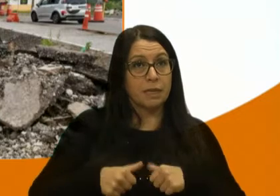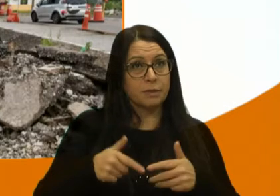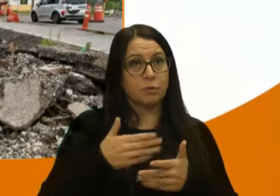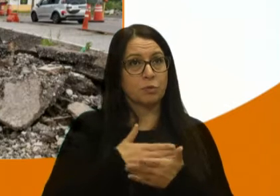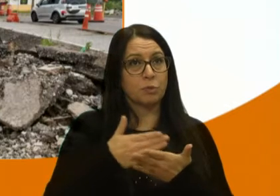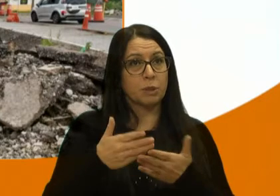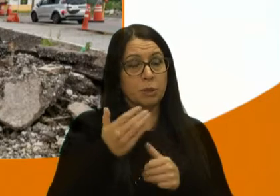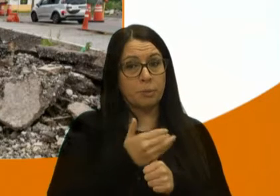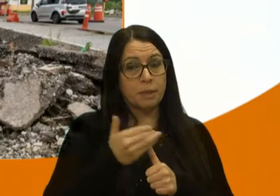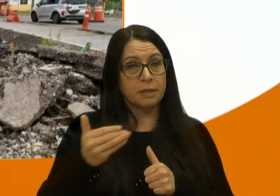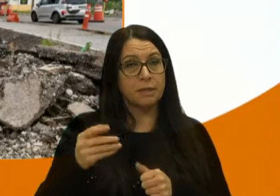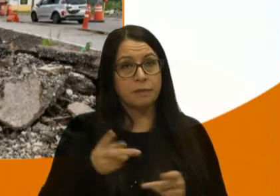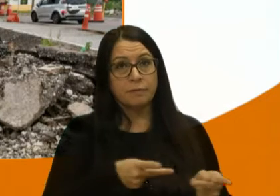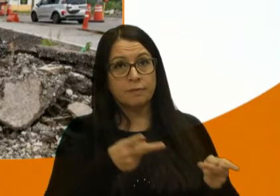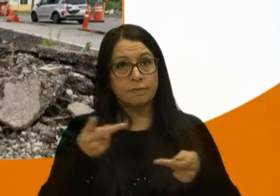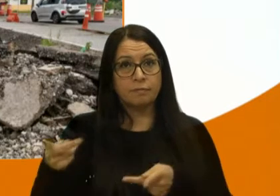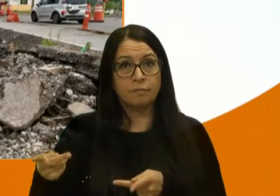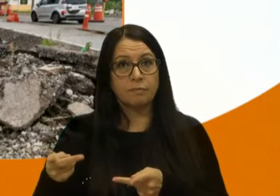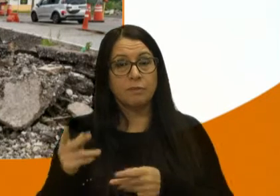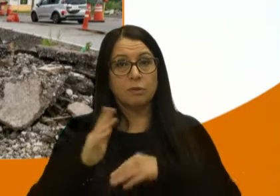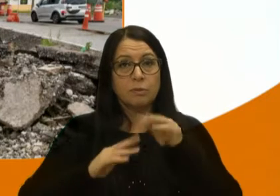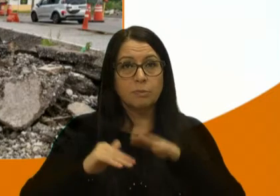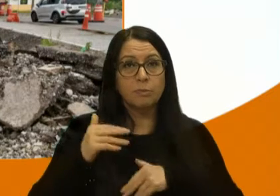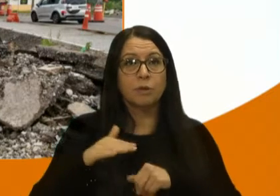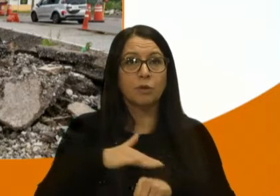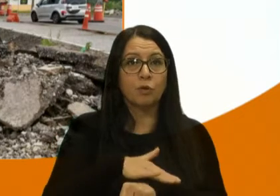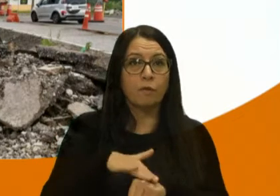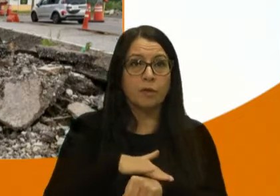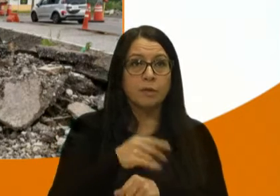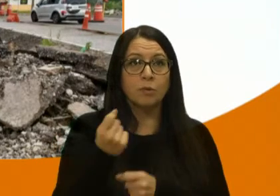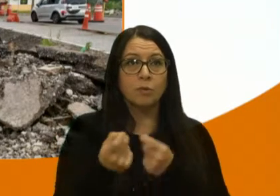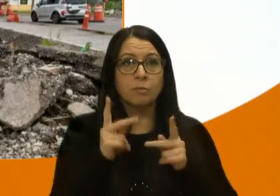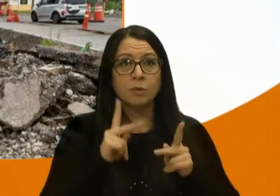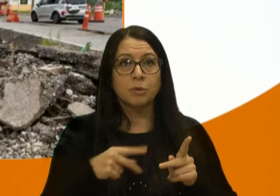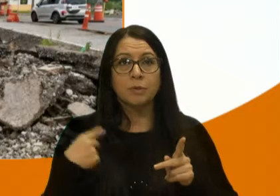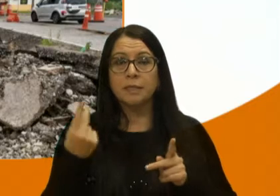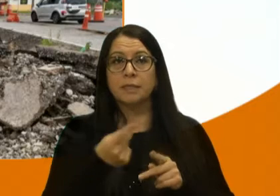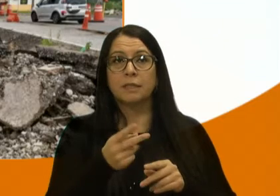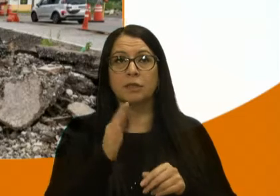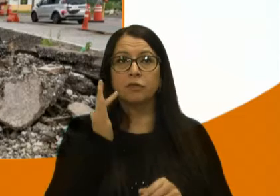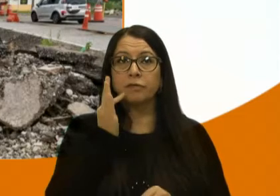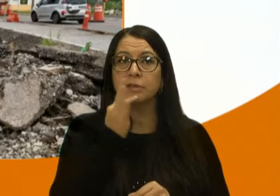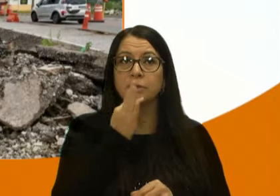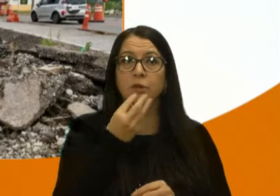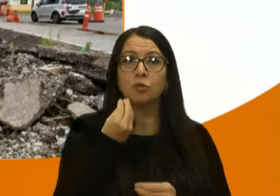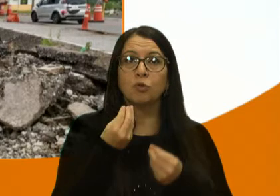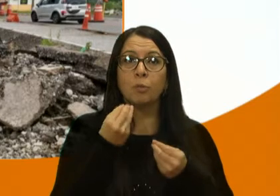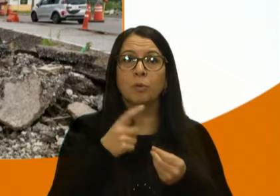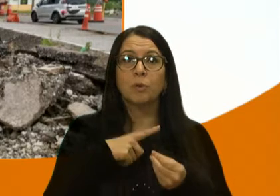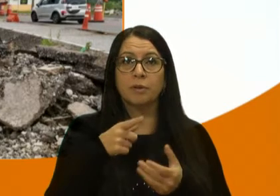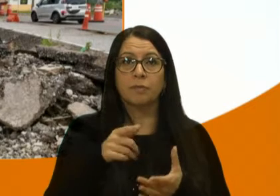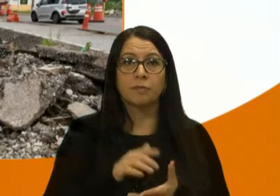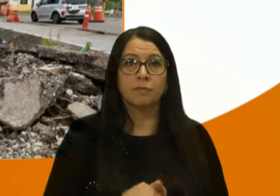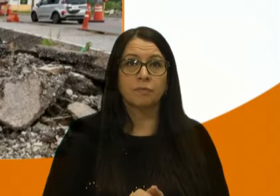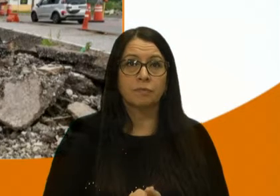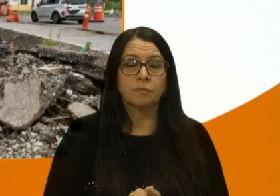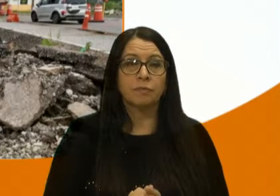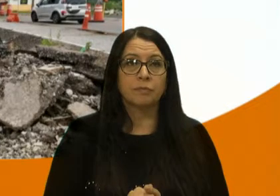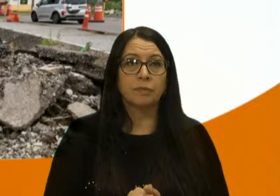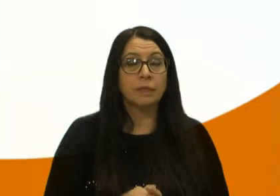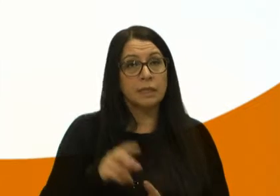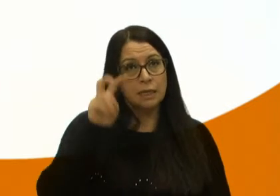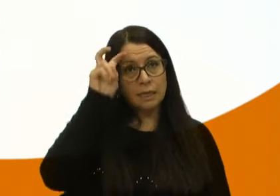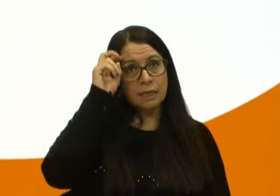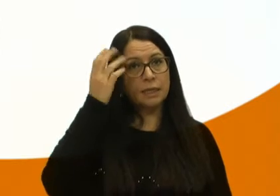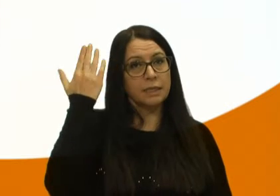iniciei o mandato, foi visitar, ver a obra, conversar com alguns moradores de Forqueta para ver como estava a situação. E na quinta